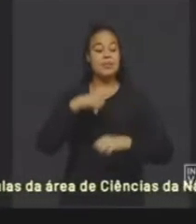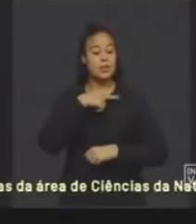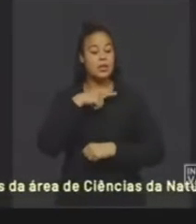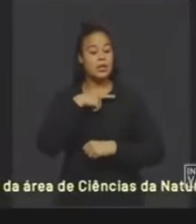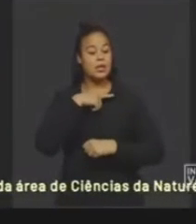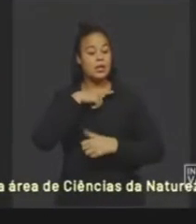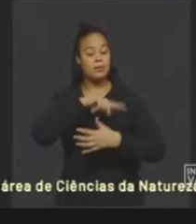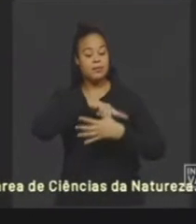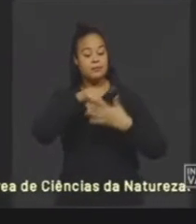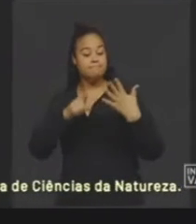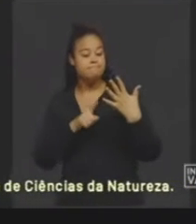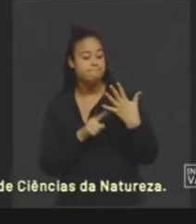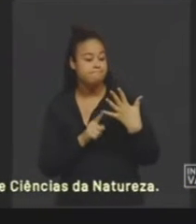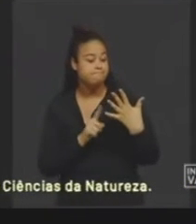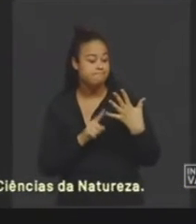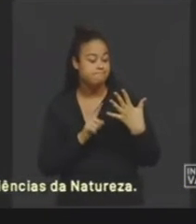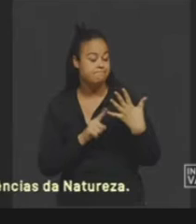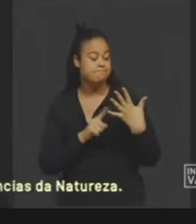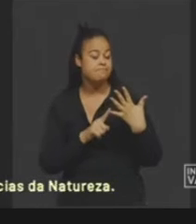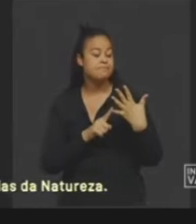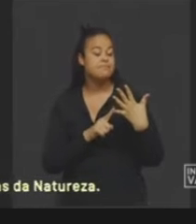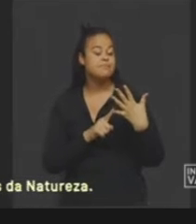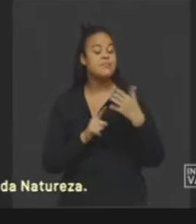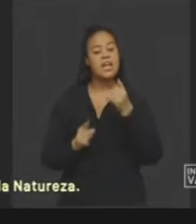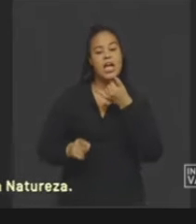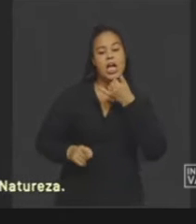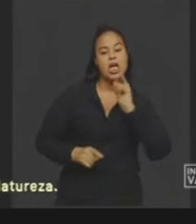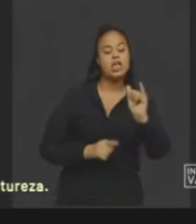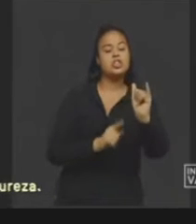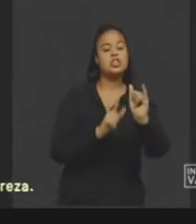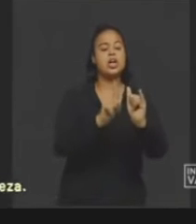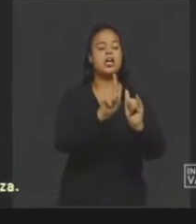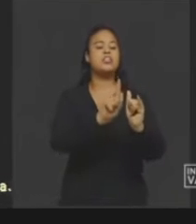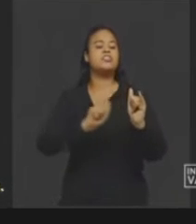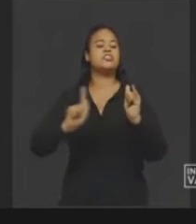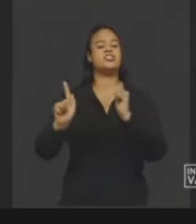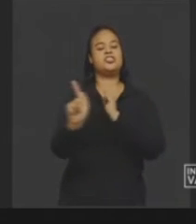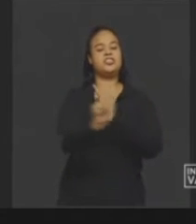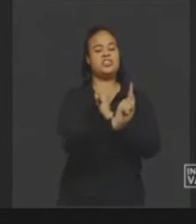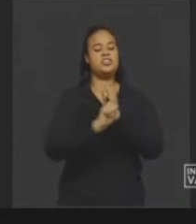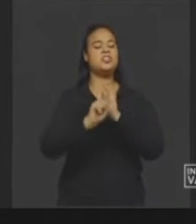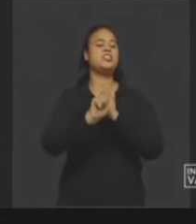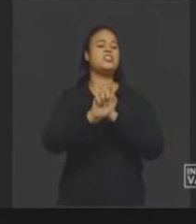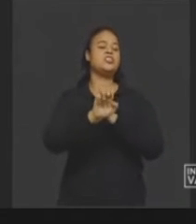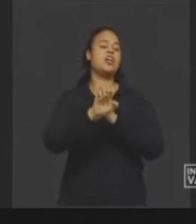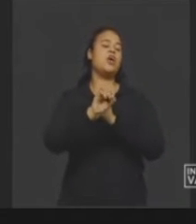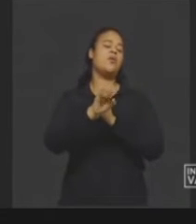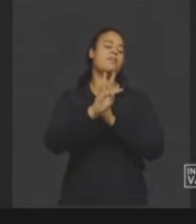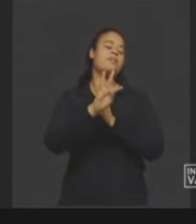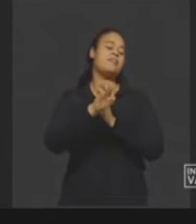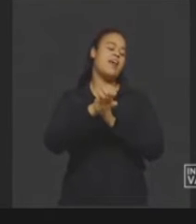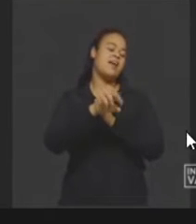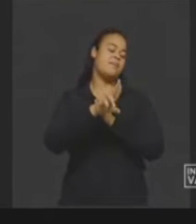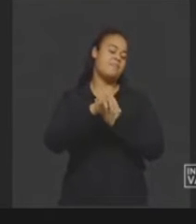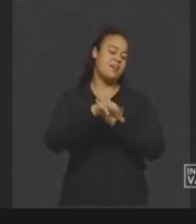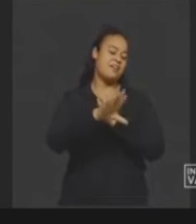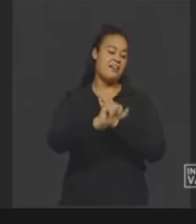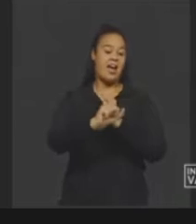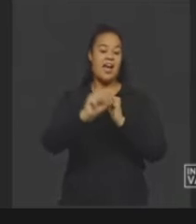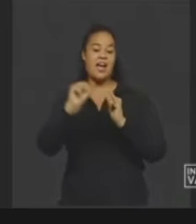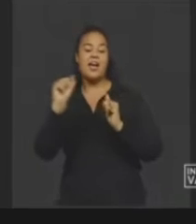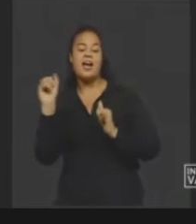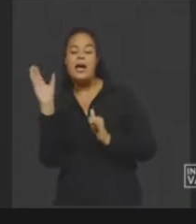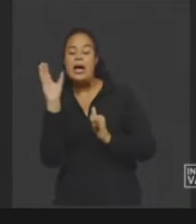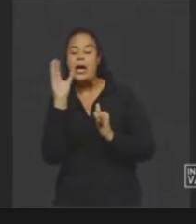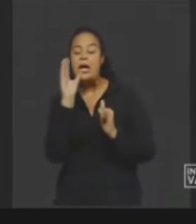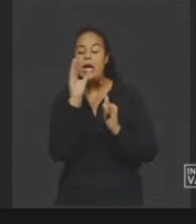geotérmica. Ela é muito bacana. Preste atenção. É um tipo de energia obtida através do calor que se origina do